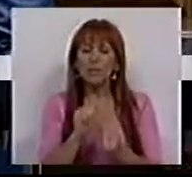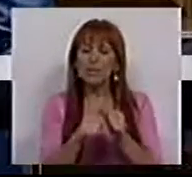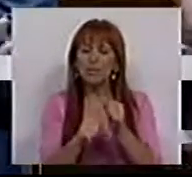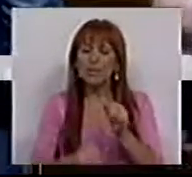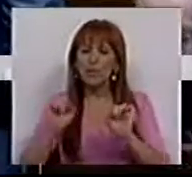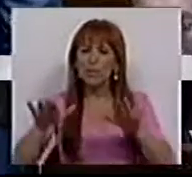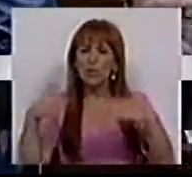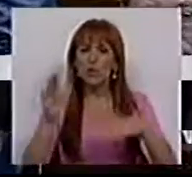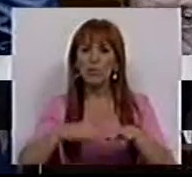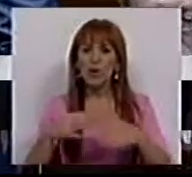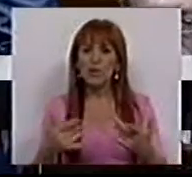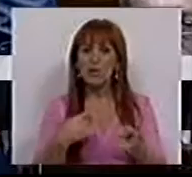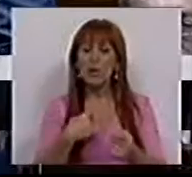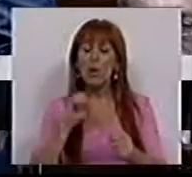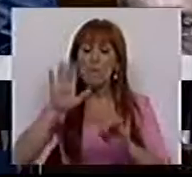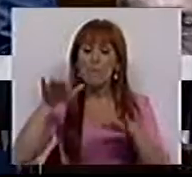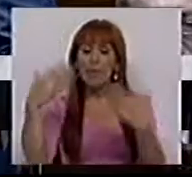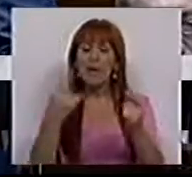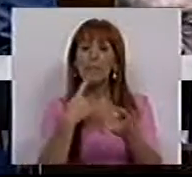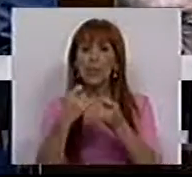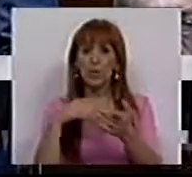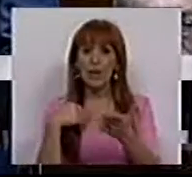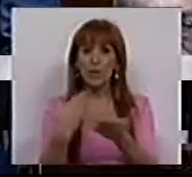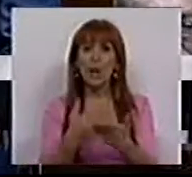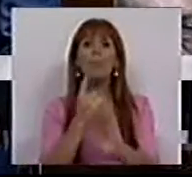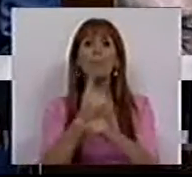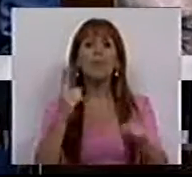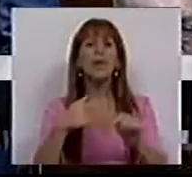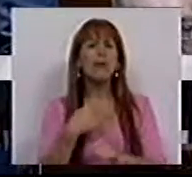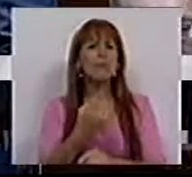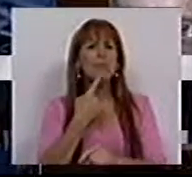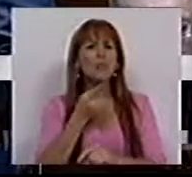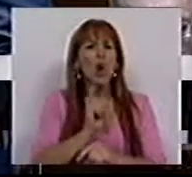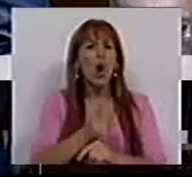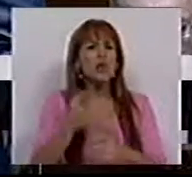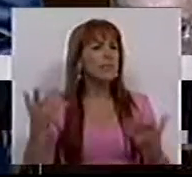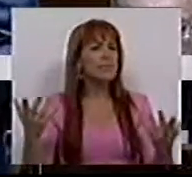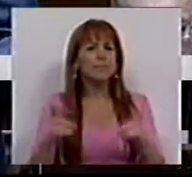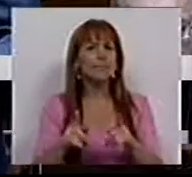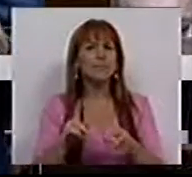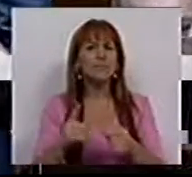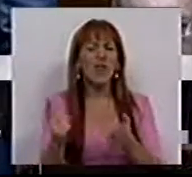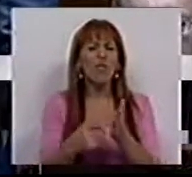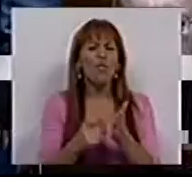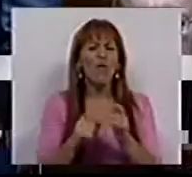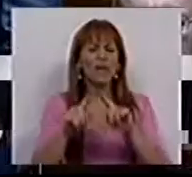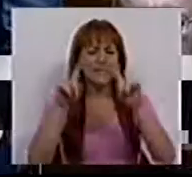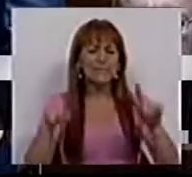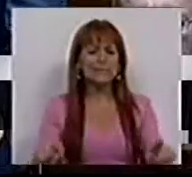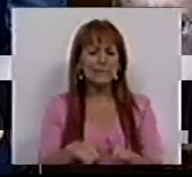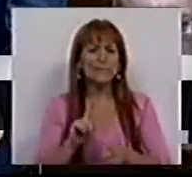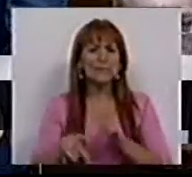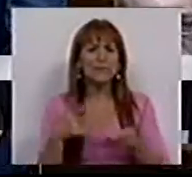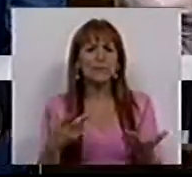intervenção inicial e por isso faço-lhe esta primeira pergunta exatamente para percebermos o que falta neste quadro.